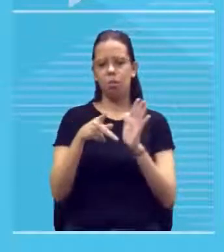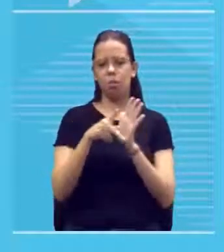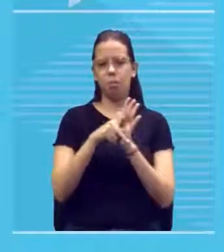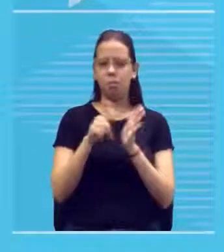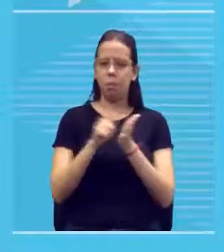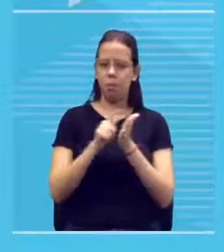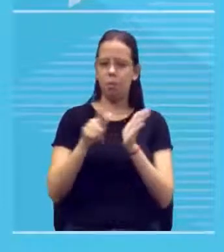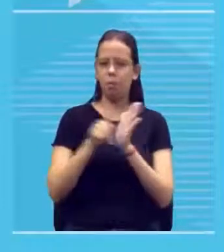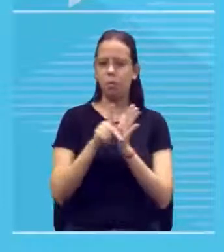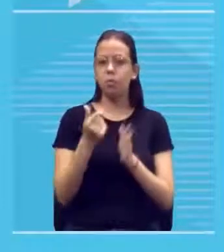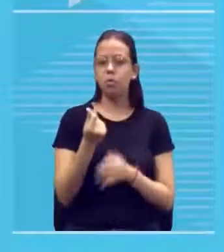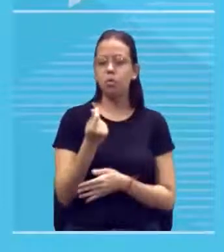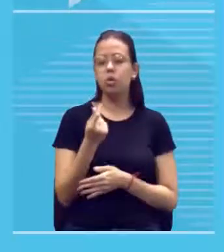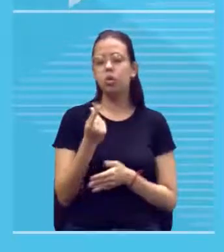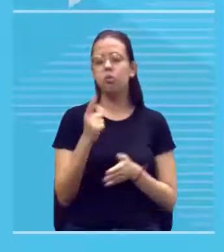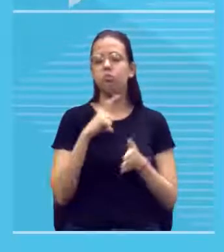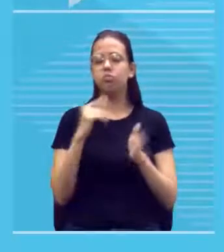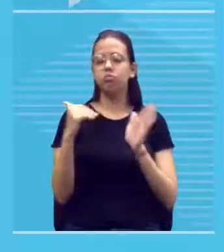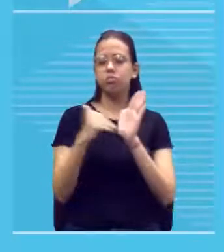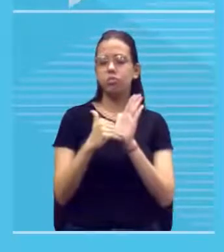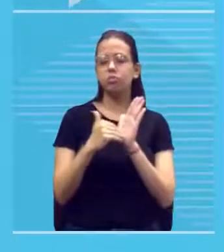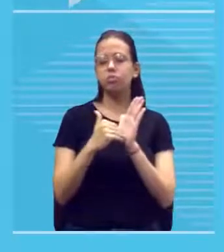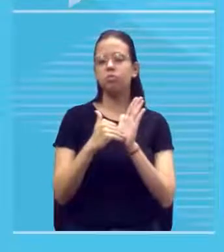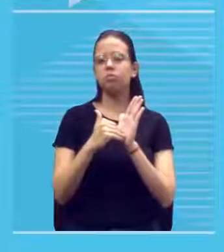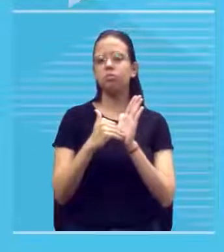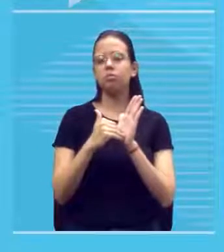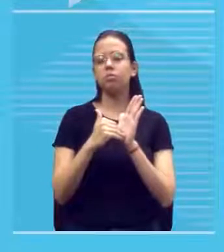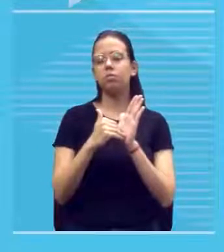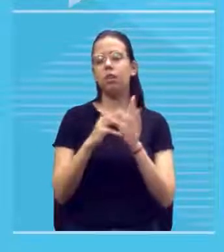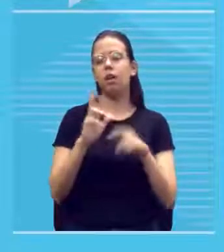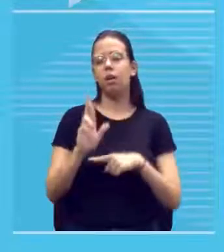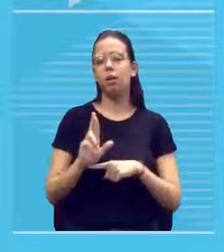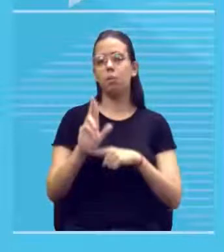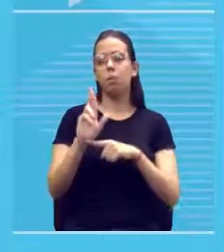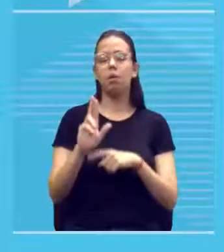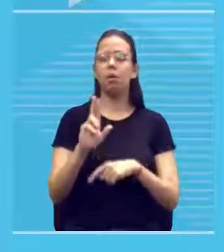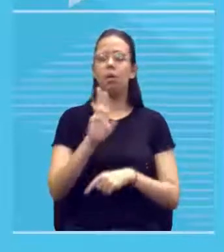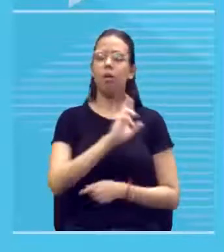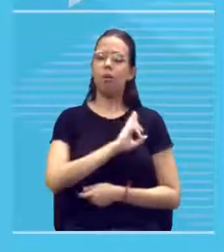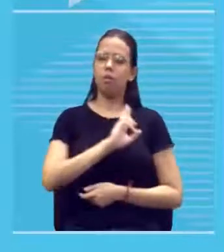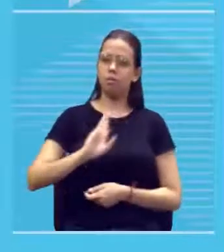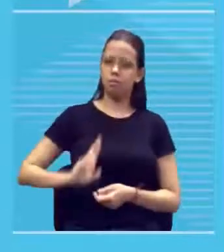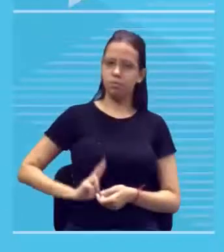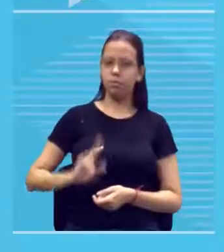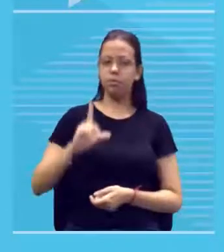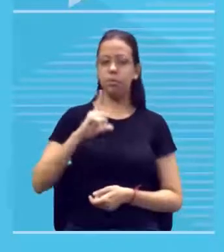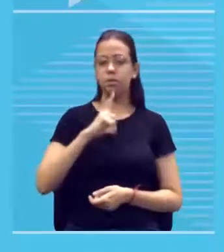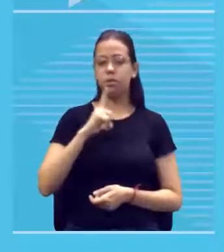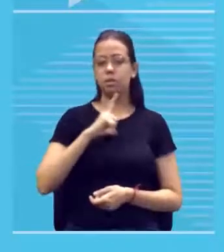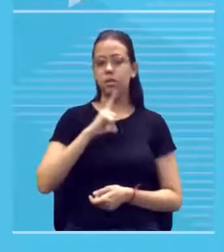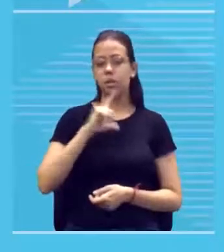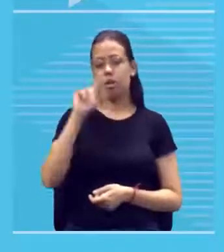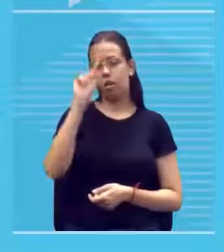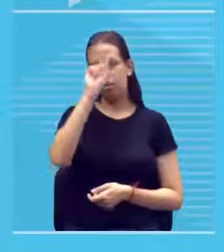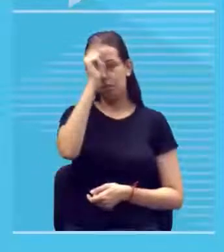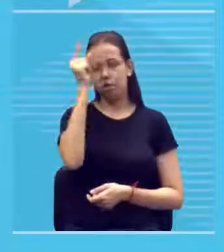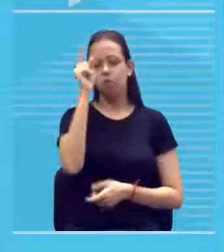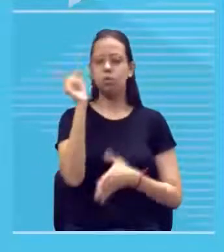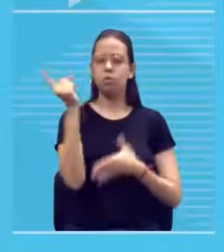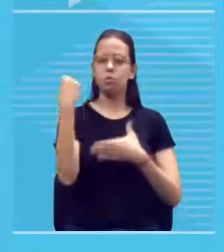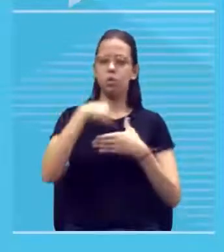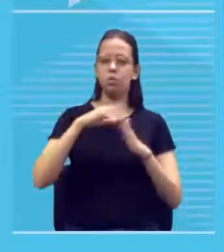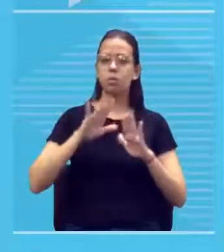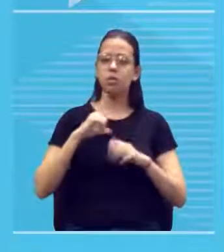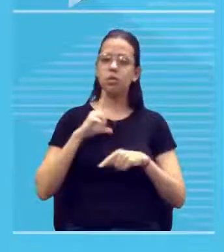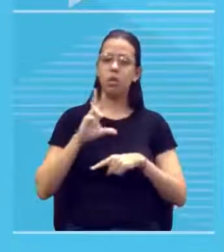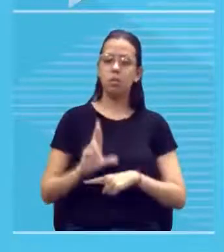embaixo tem escrito a república ali é a representação personificada de uma ideia subjetiva então